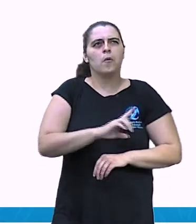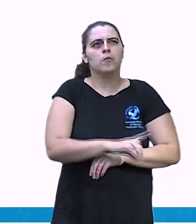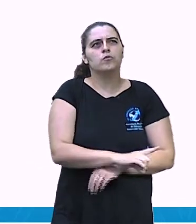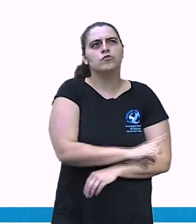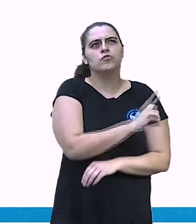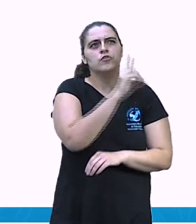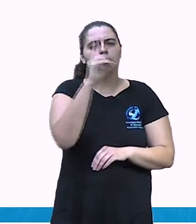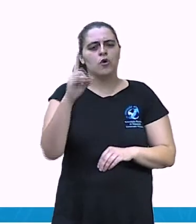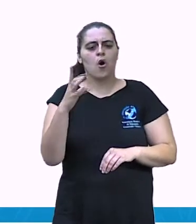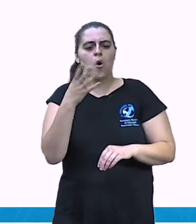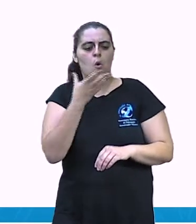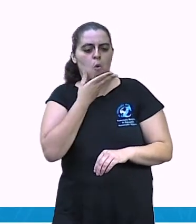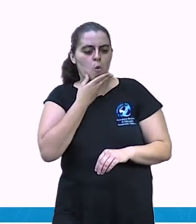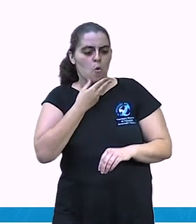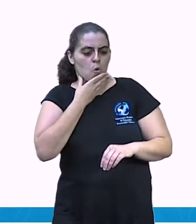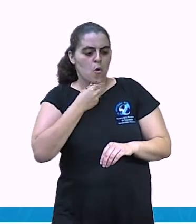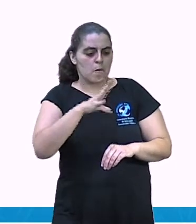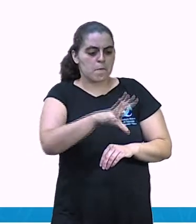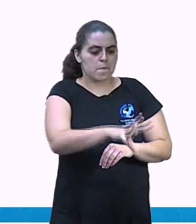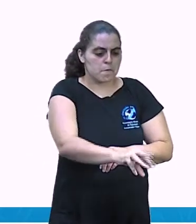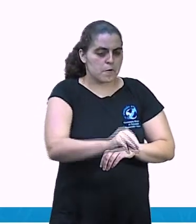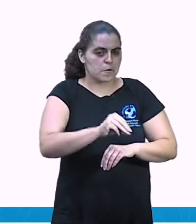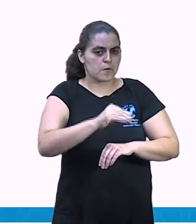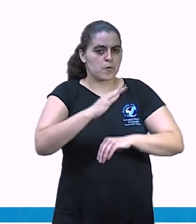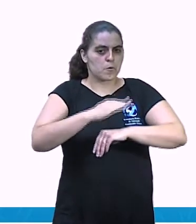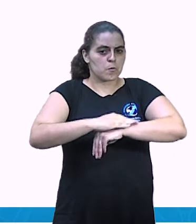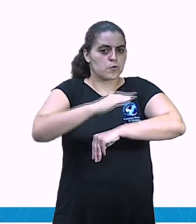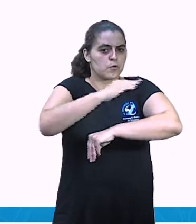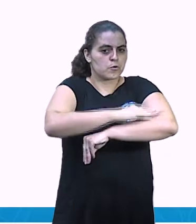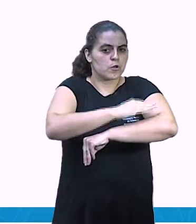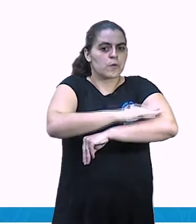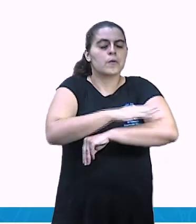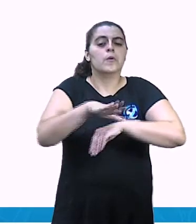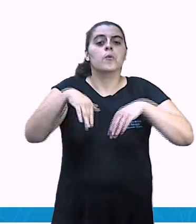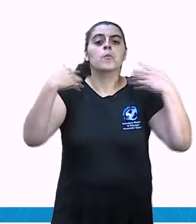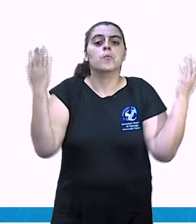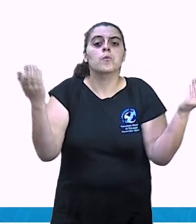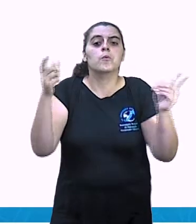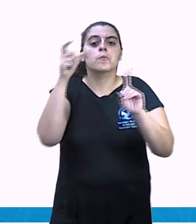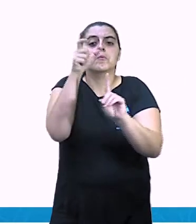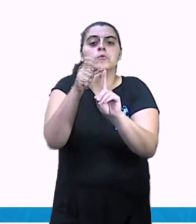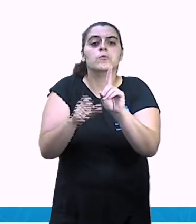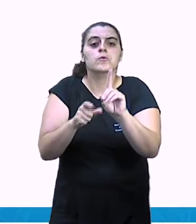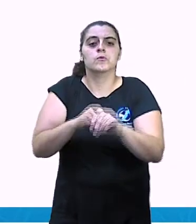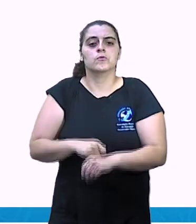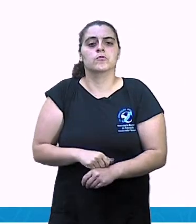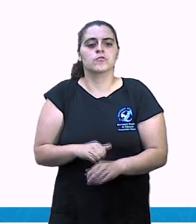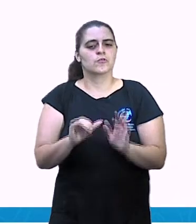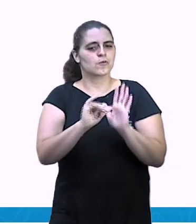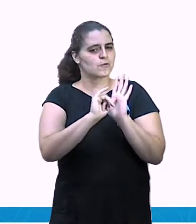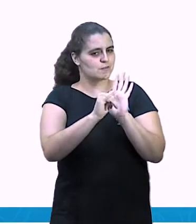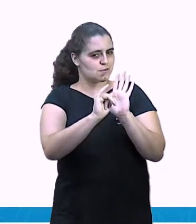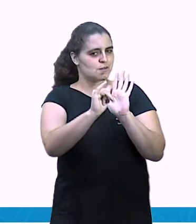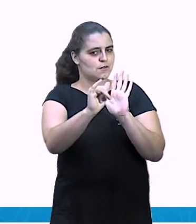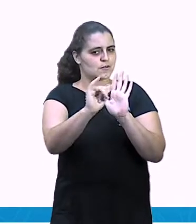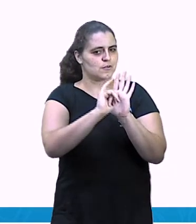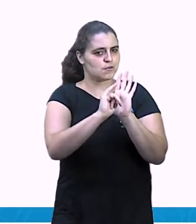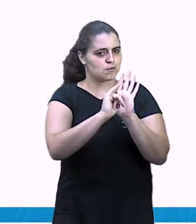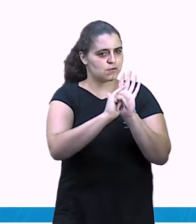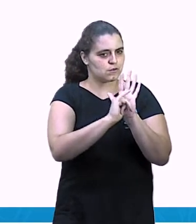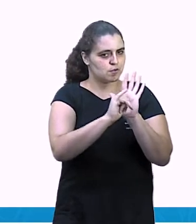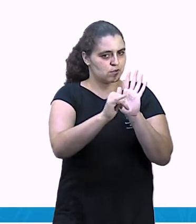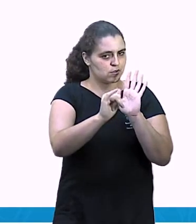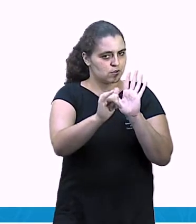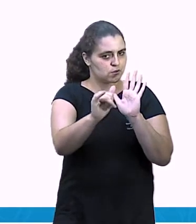levou. A professora está lá no início. É o narrador que contou. Então, vamos marcar. Essa aqui que é a fala